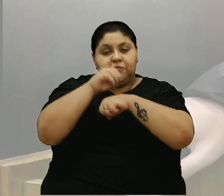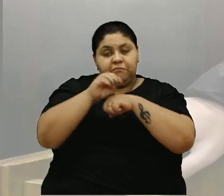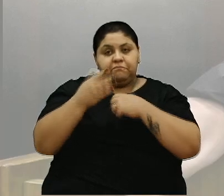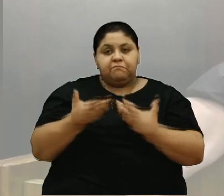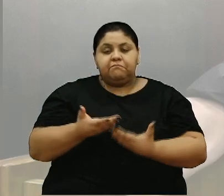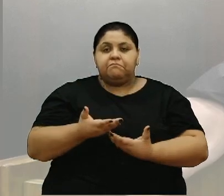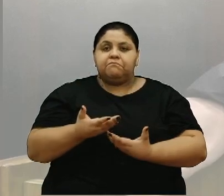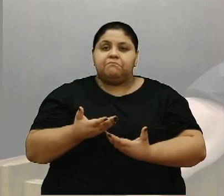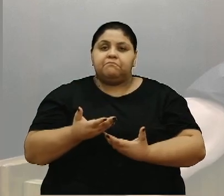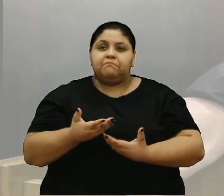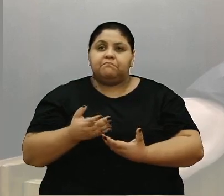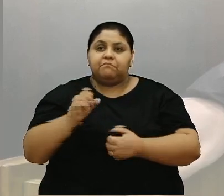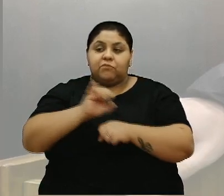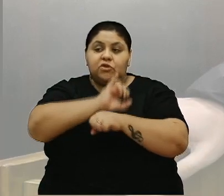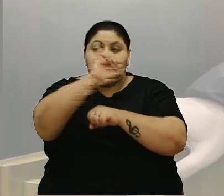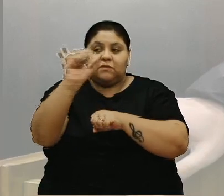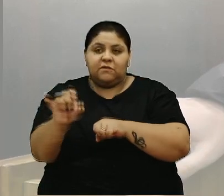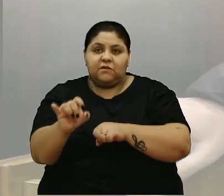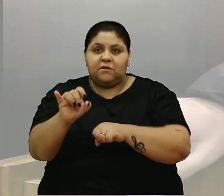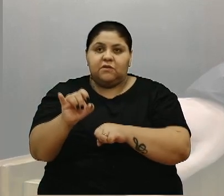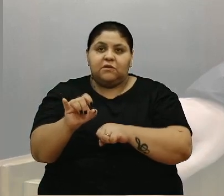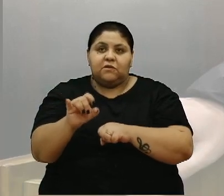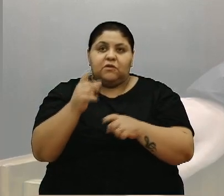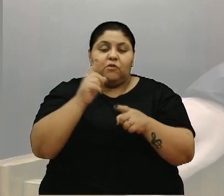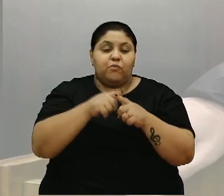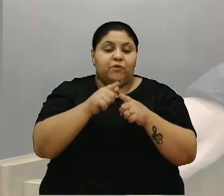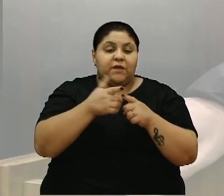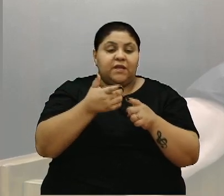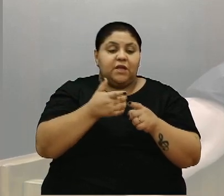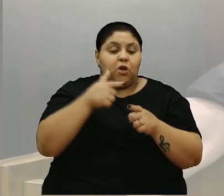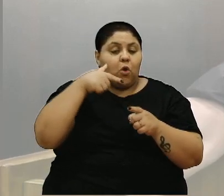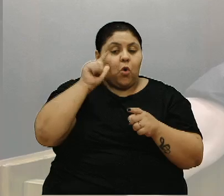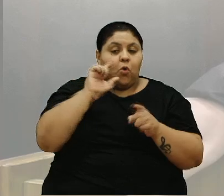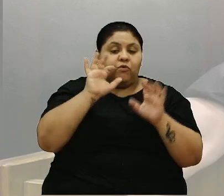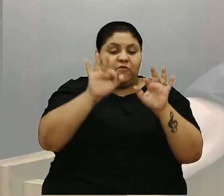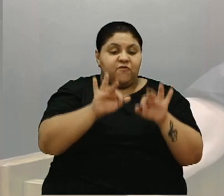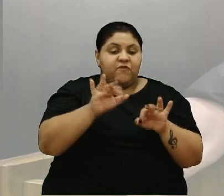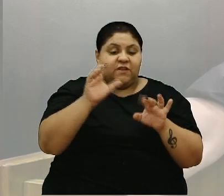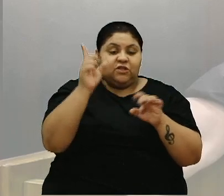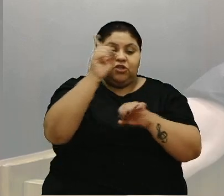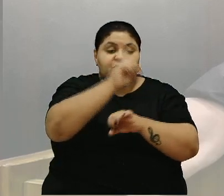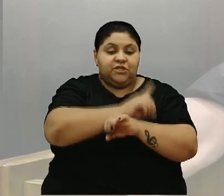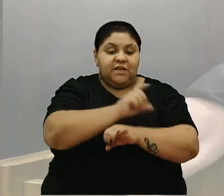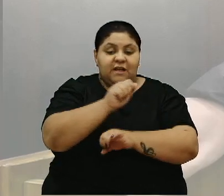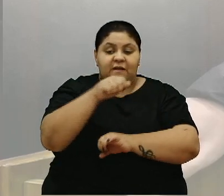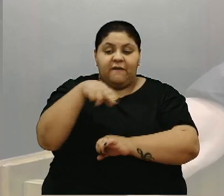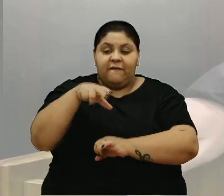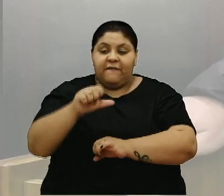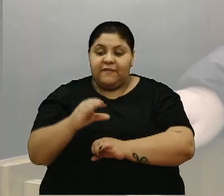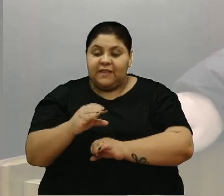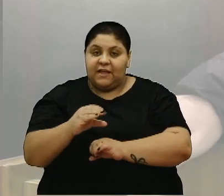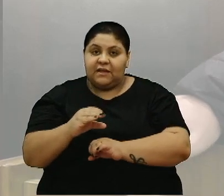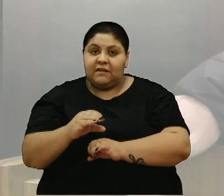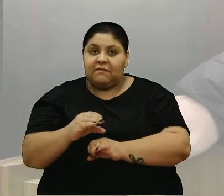internacionalização, porque ontem, no final do dia, a NAC deu ok